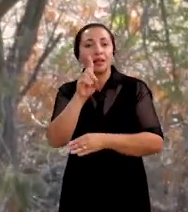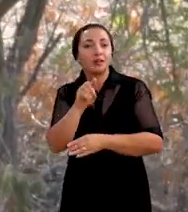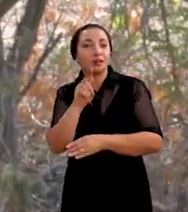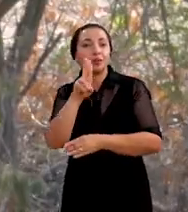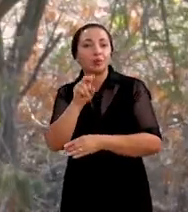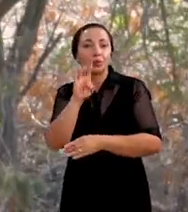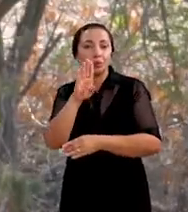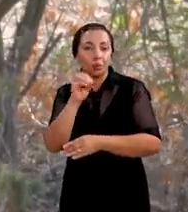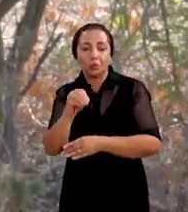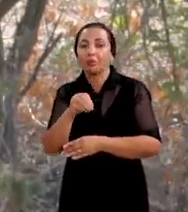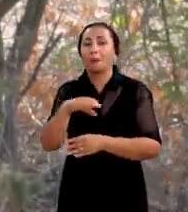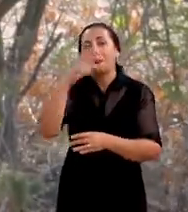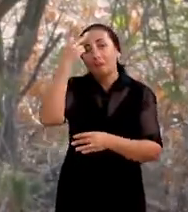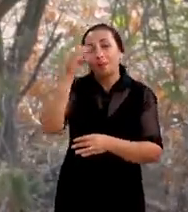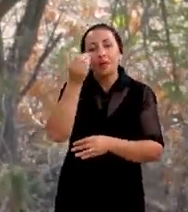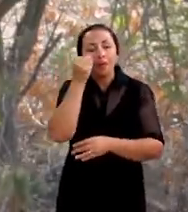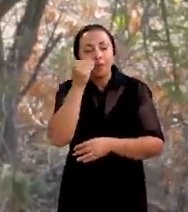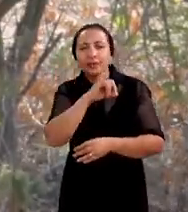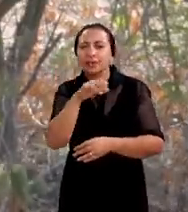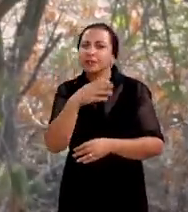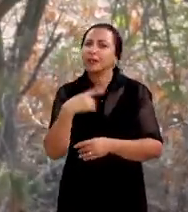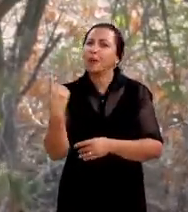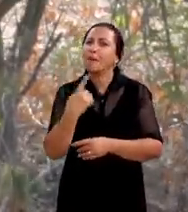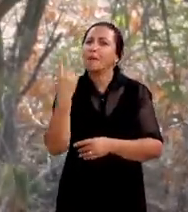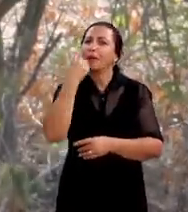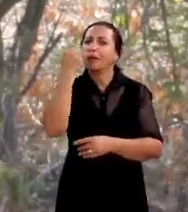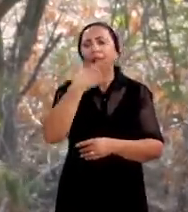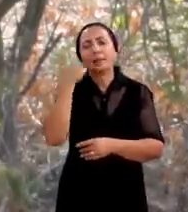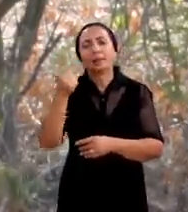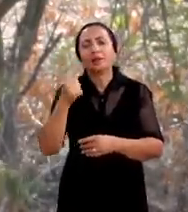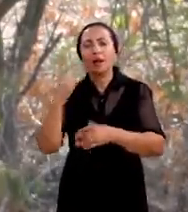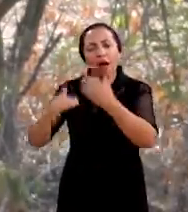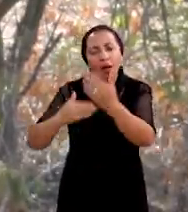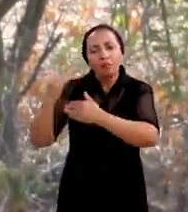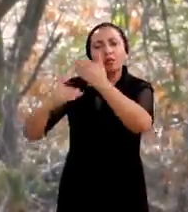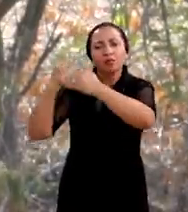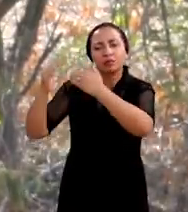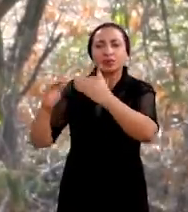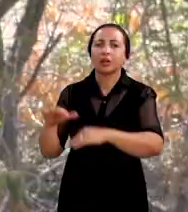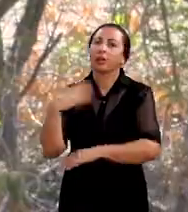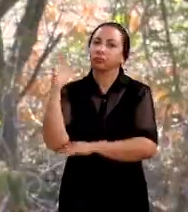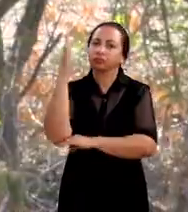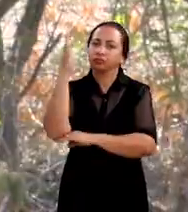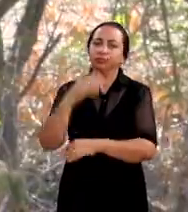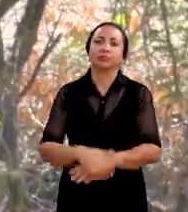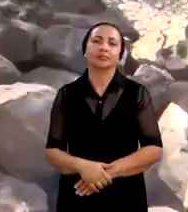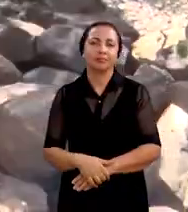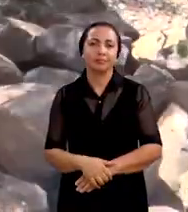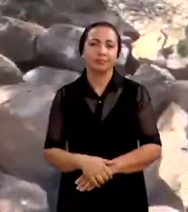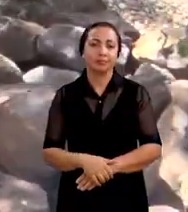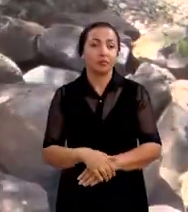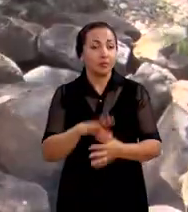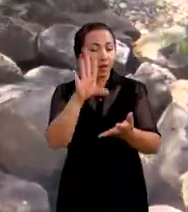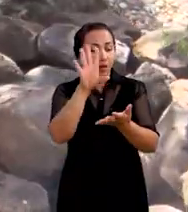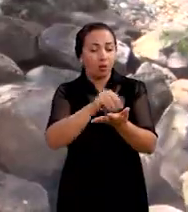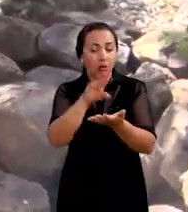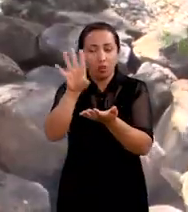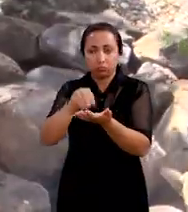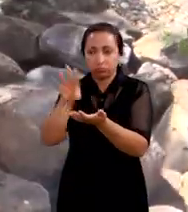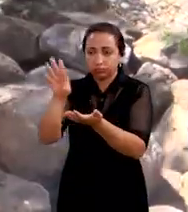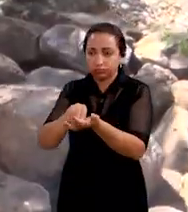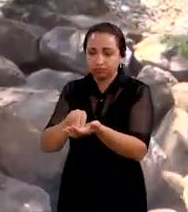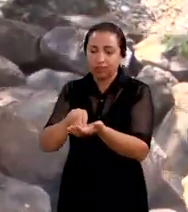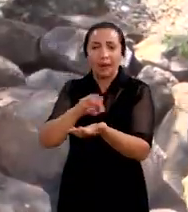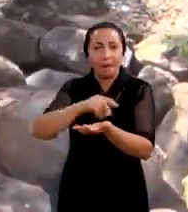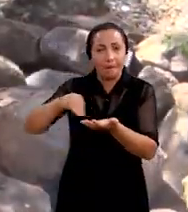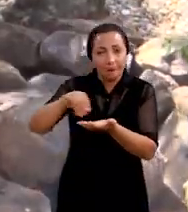aumentando um pouco mais o teor dessa matéria orgânica vai favorecer o crescimento dessas espécies florestais. Durante o levantamento de